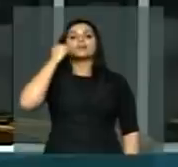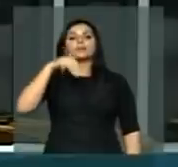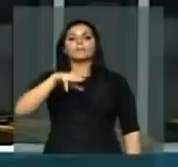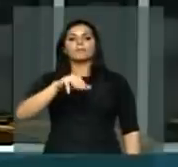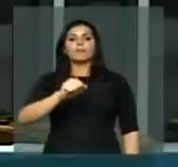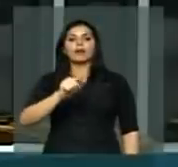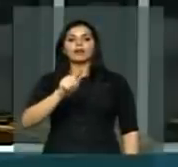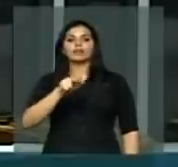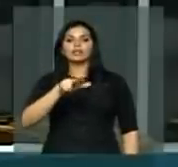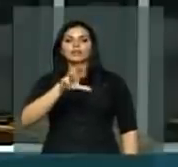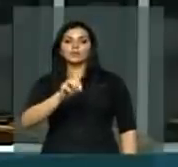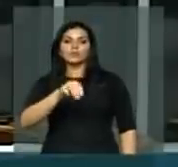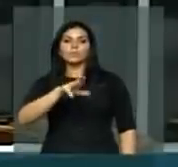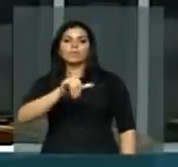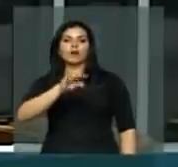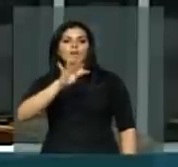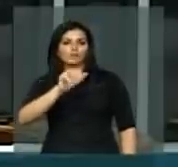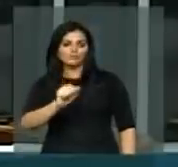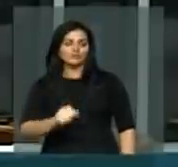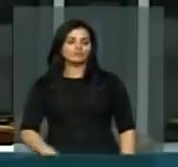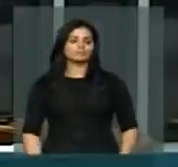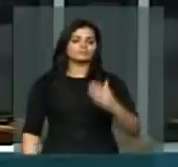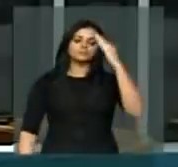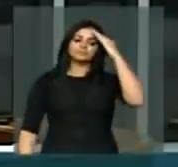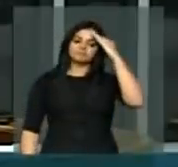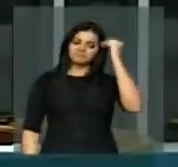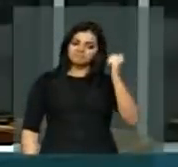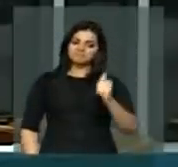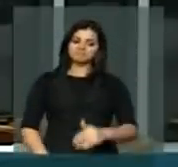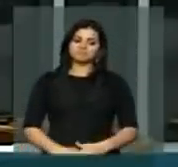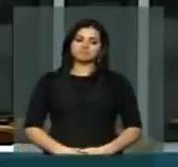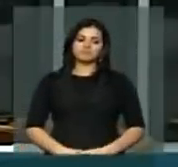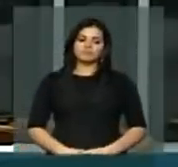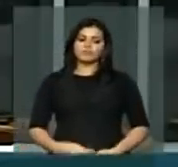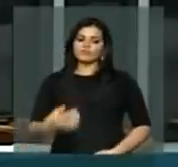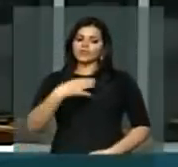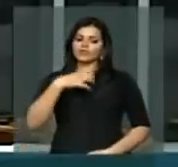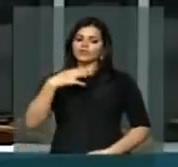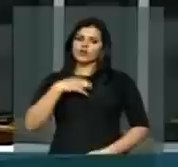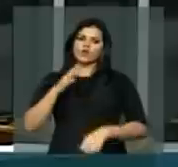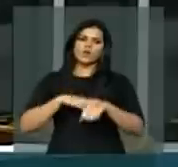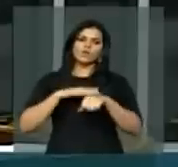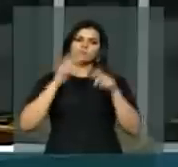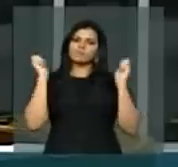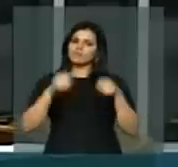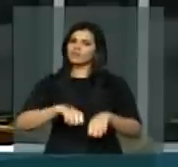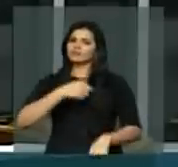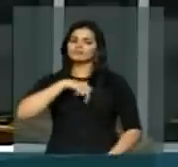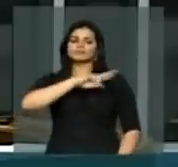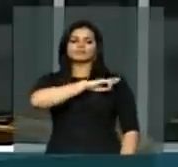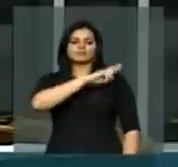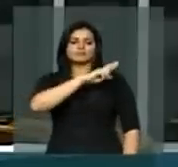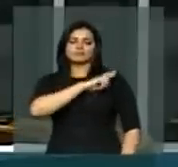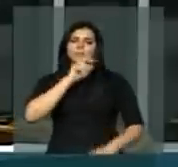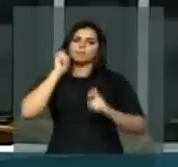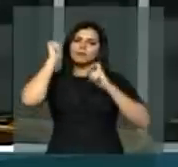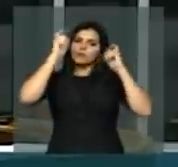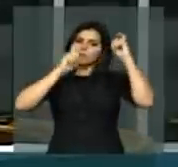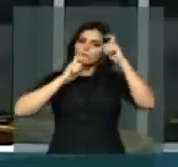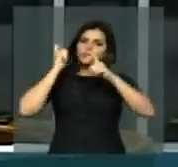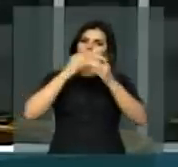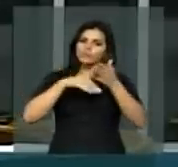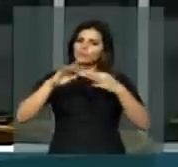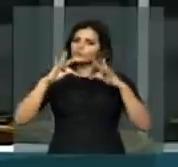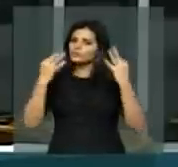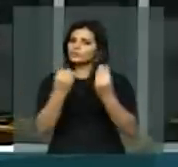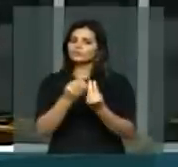Magno Malta, que sabe reproduzir de maneira muito competente as preocupações